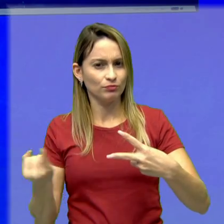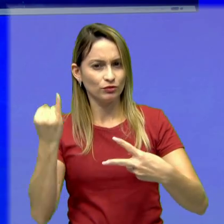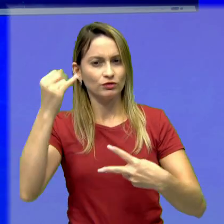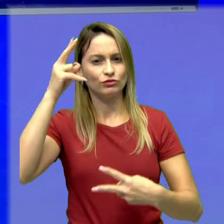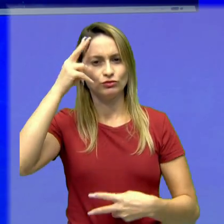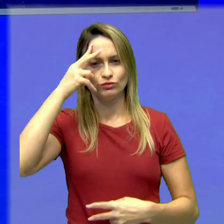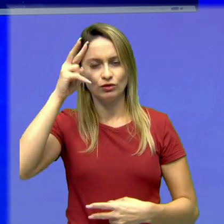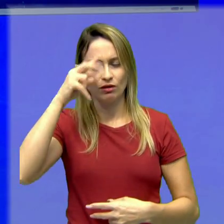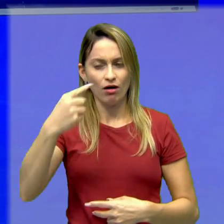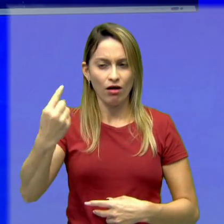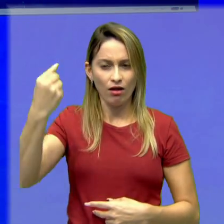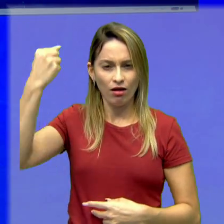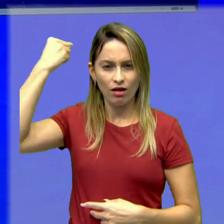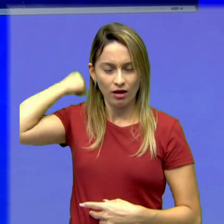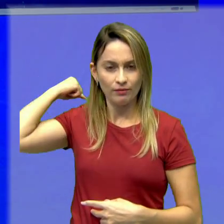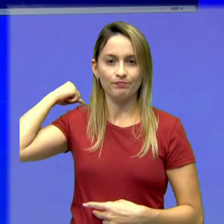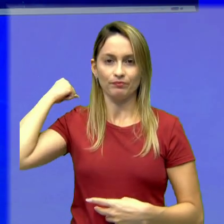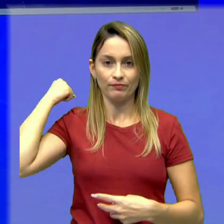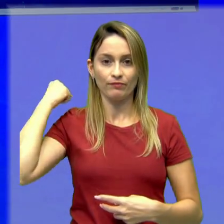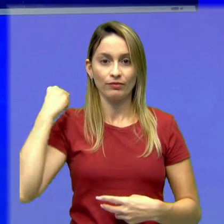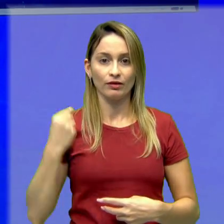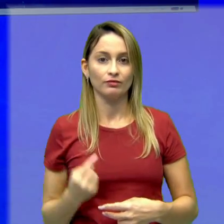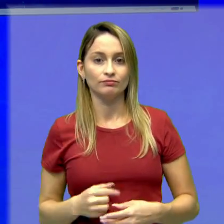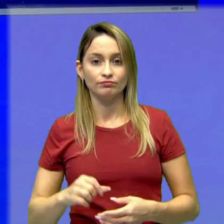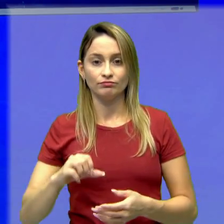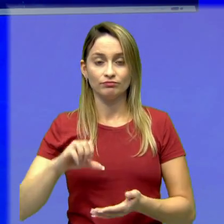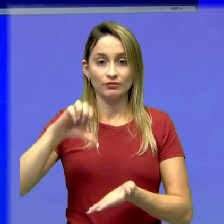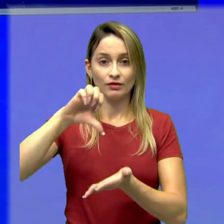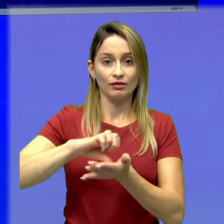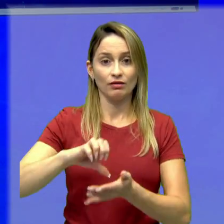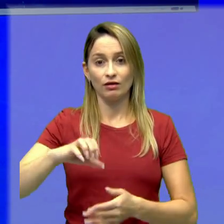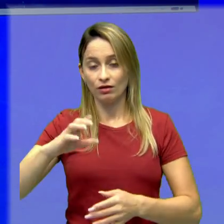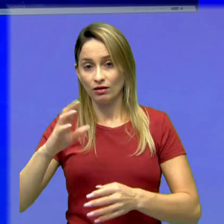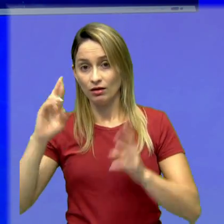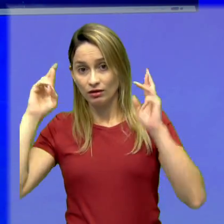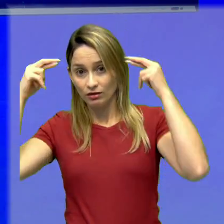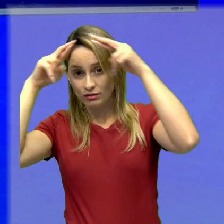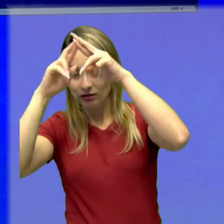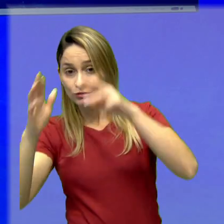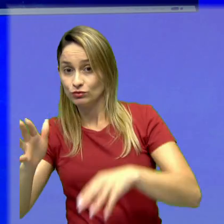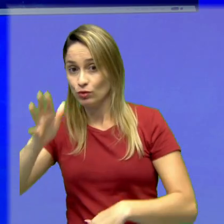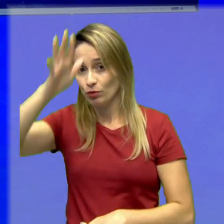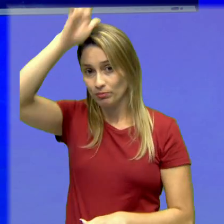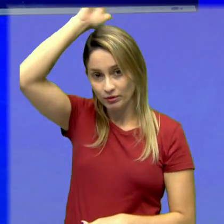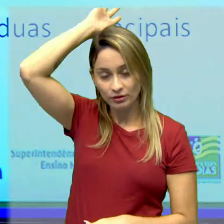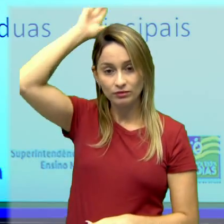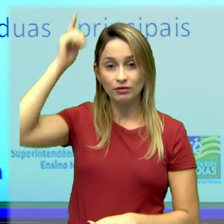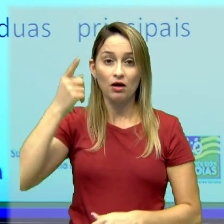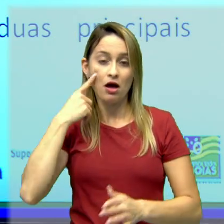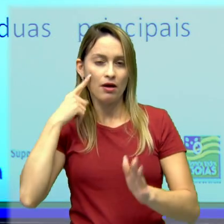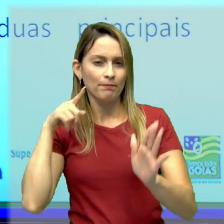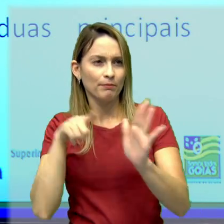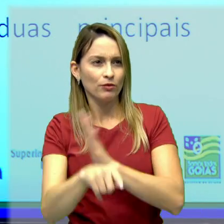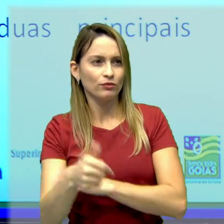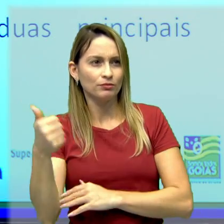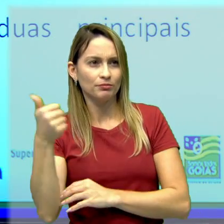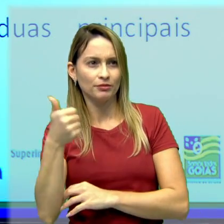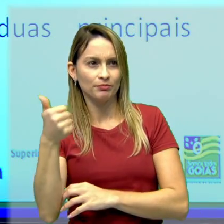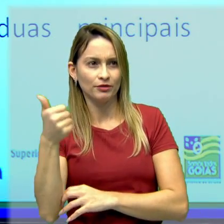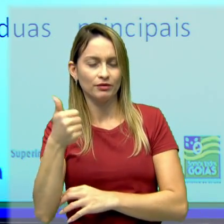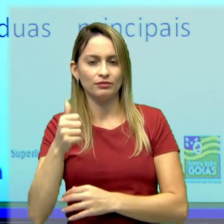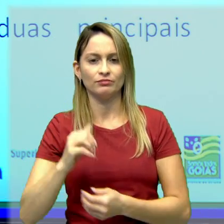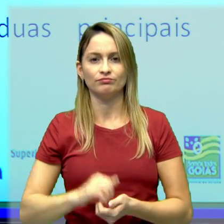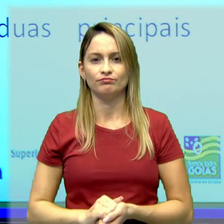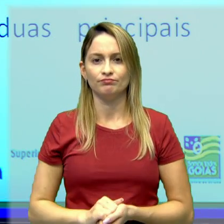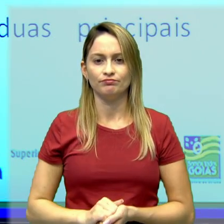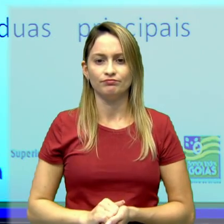sociedades da Antiguidade Clássica, Grécia e Roma, tá bom? Veja, questão 1 diz assim, coloca na tela